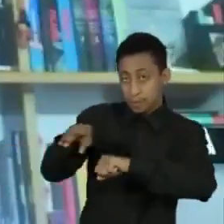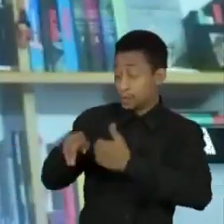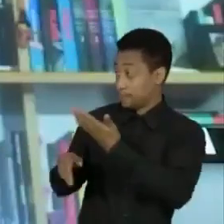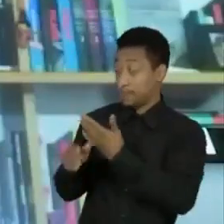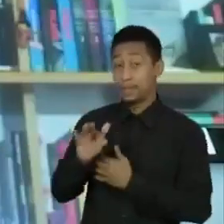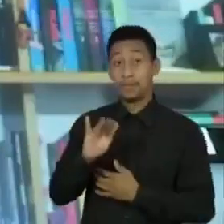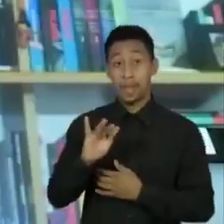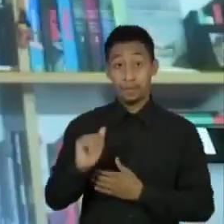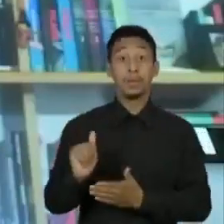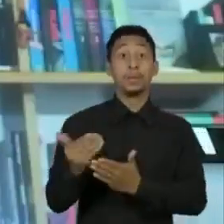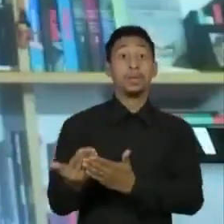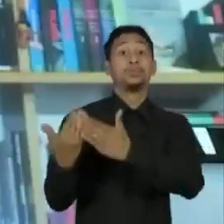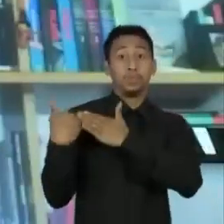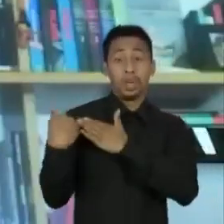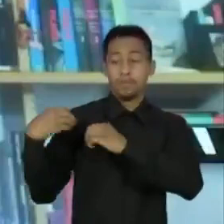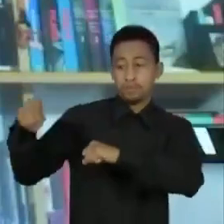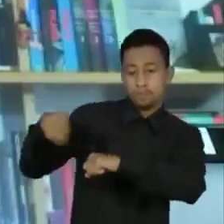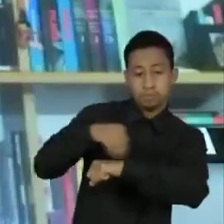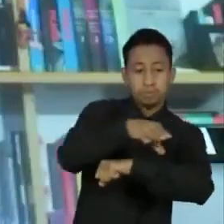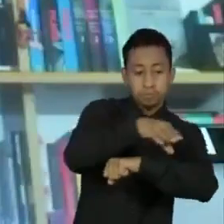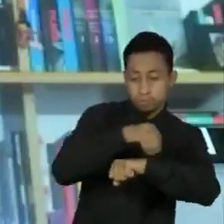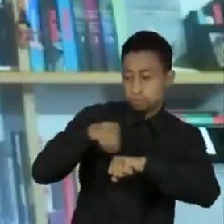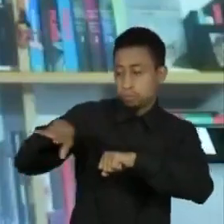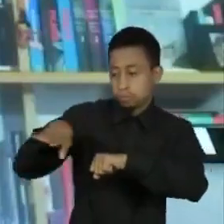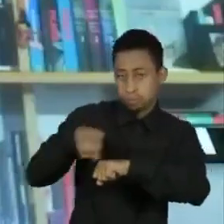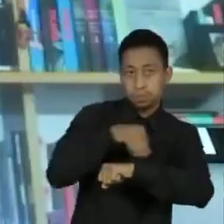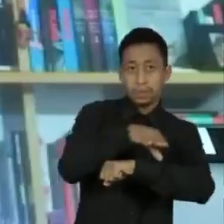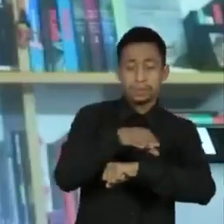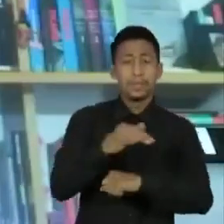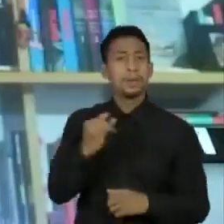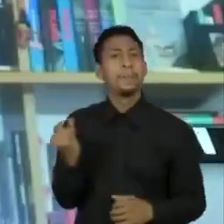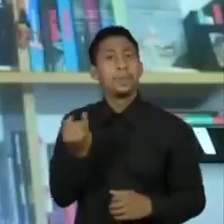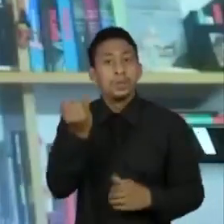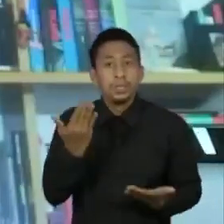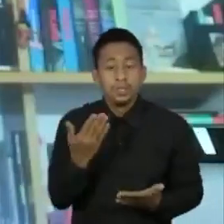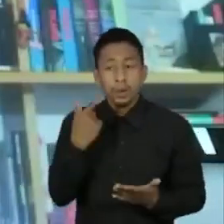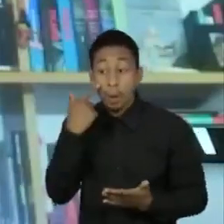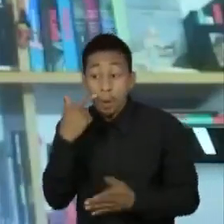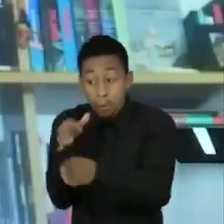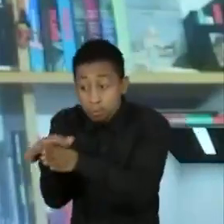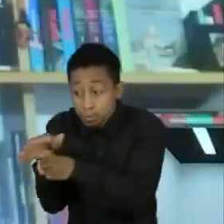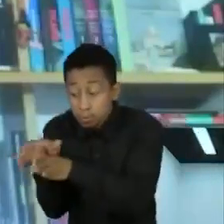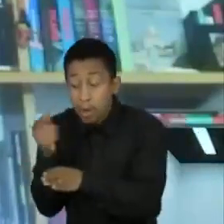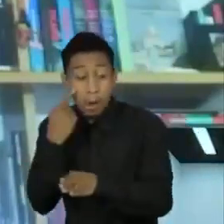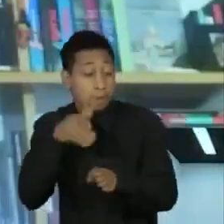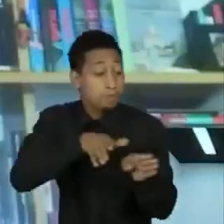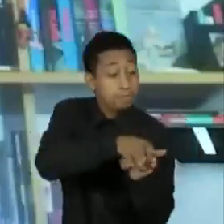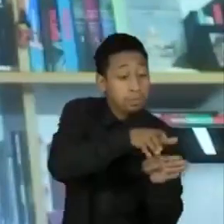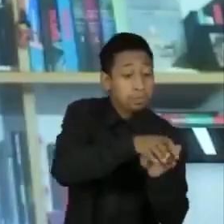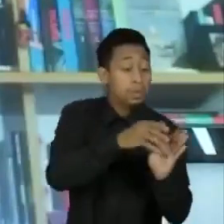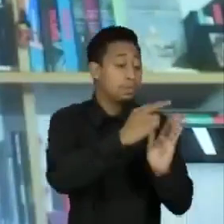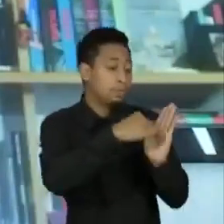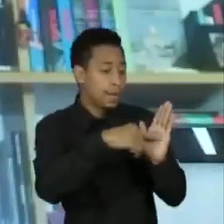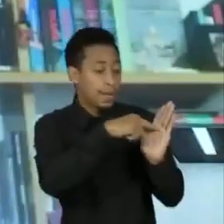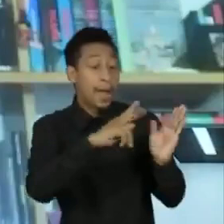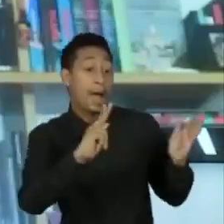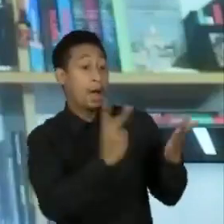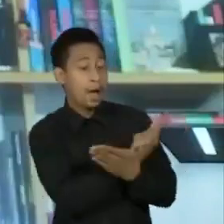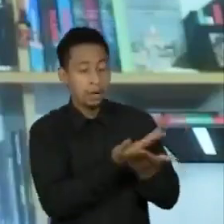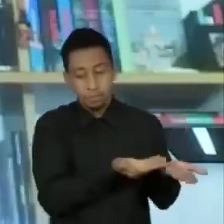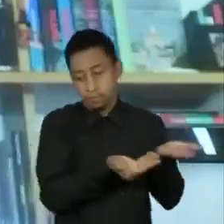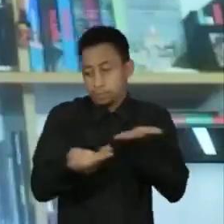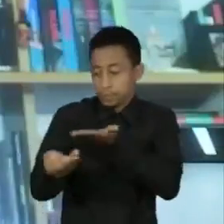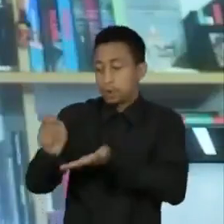dois anos. Não é simples você ter alguém ali apontando diariamente os seus erros. É um